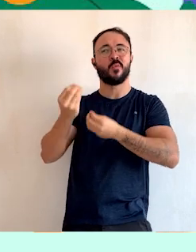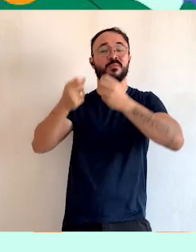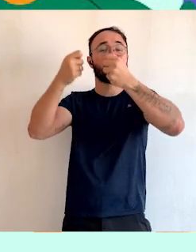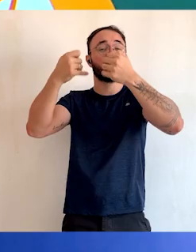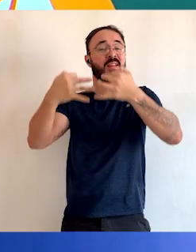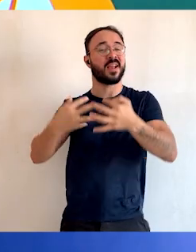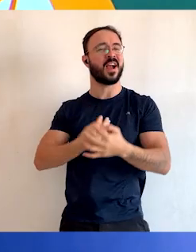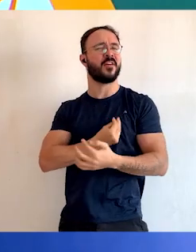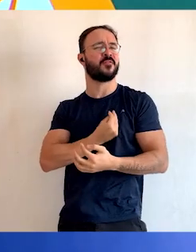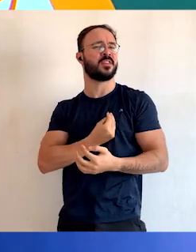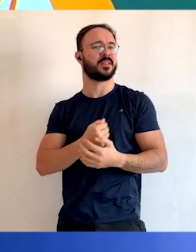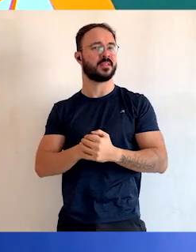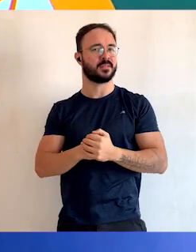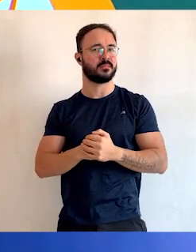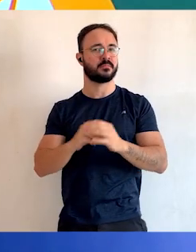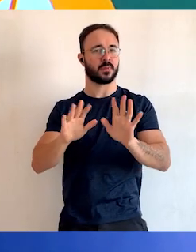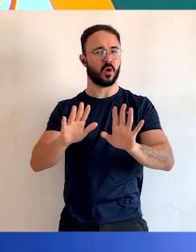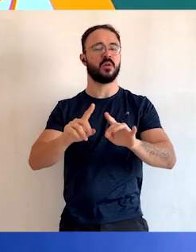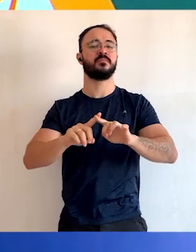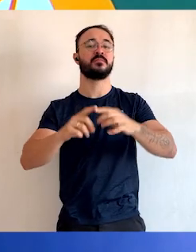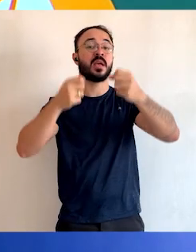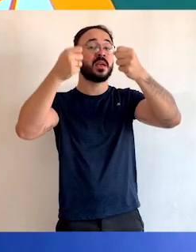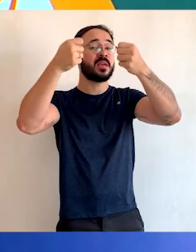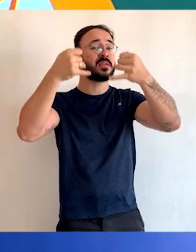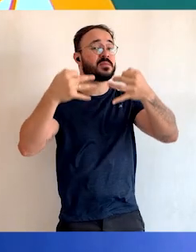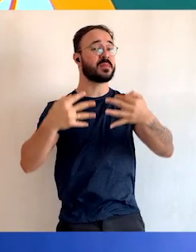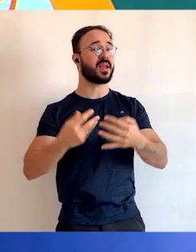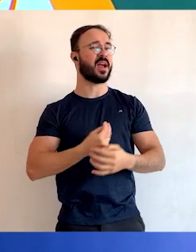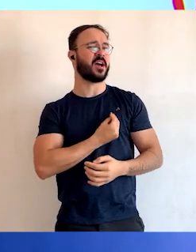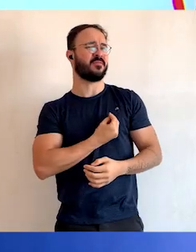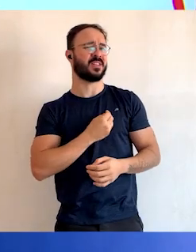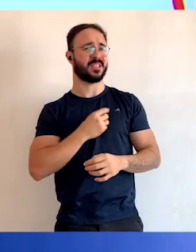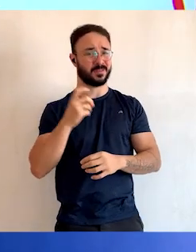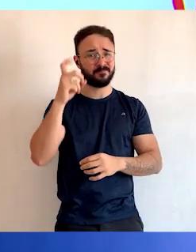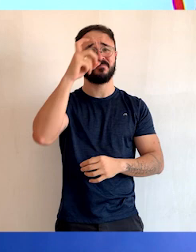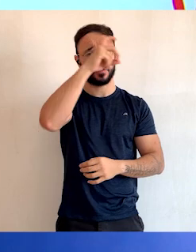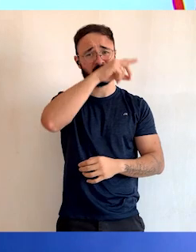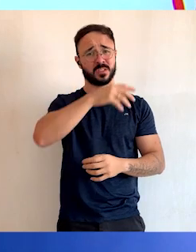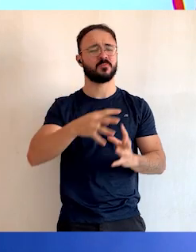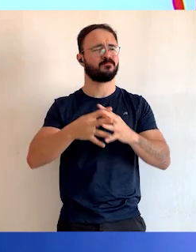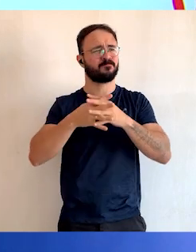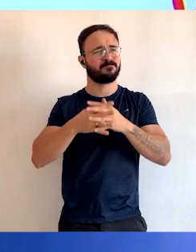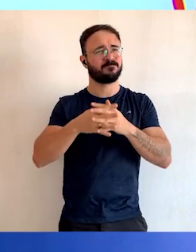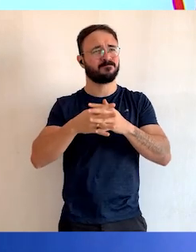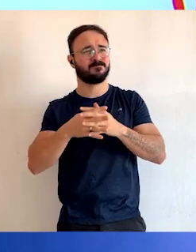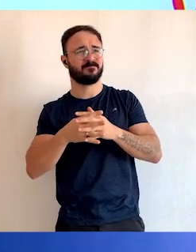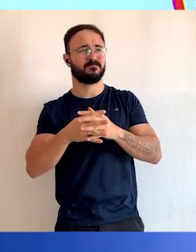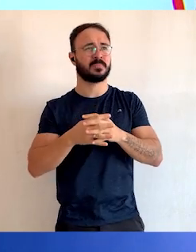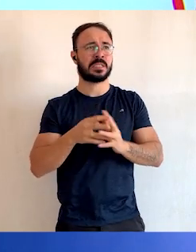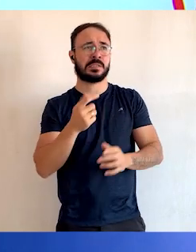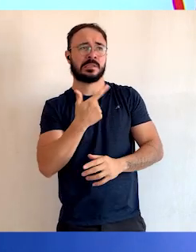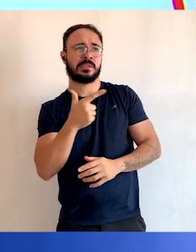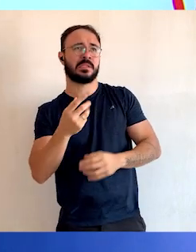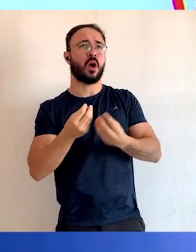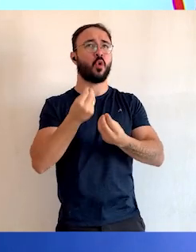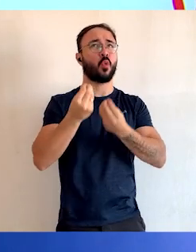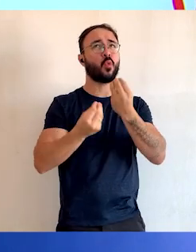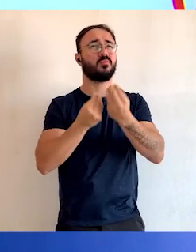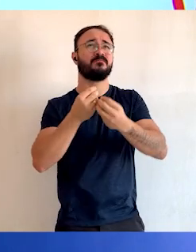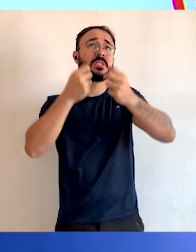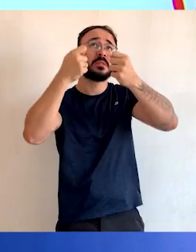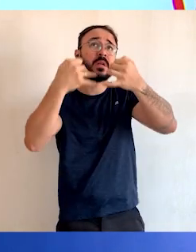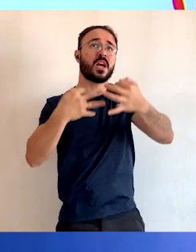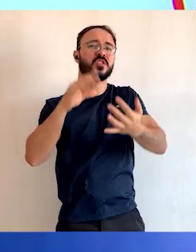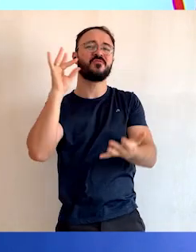definir a vida? Definir a vida é uma questão bem complexa. Não se tem, ao certo,